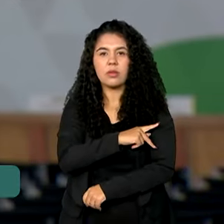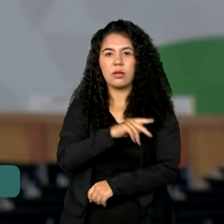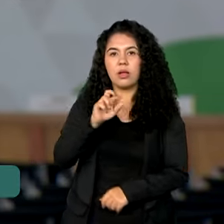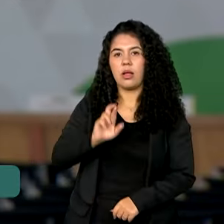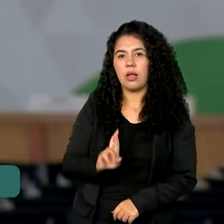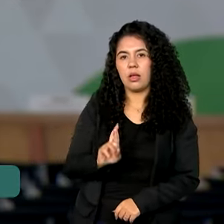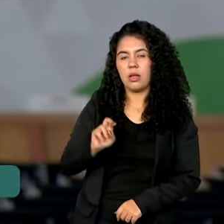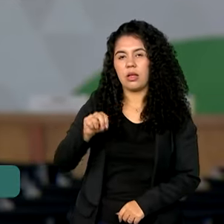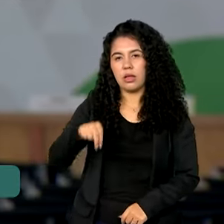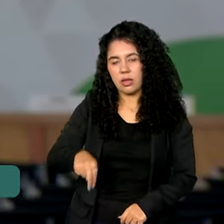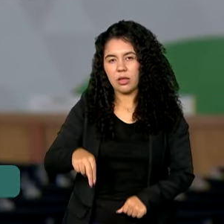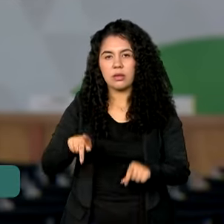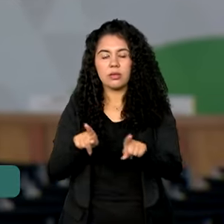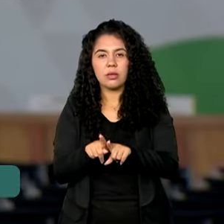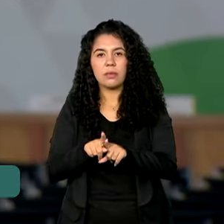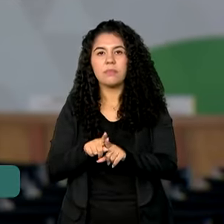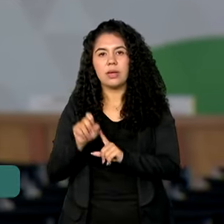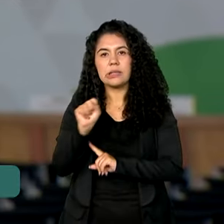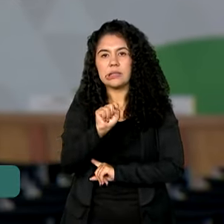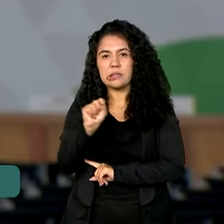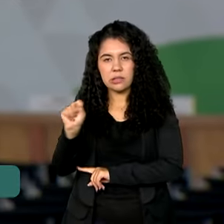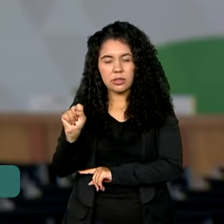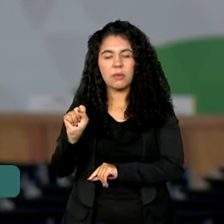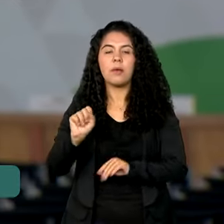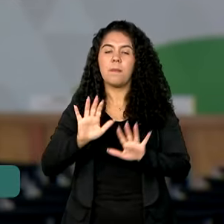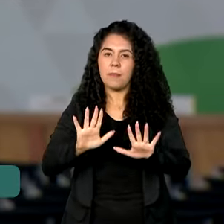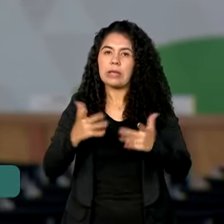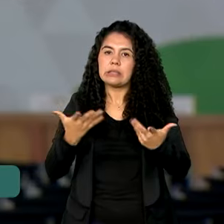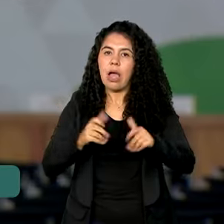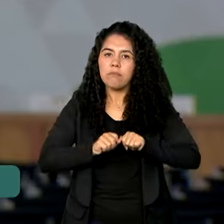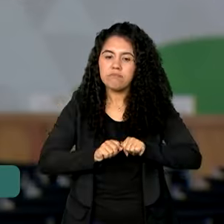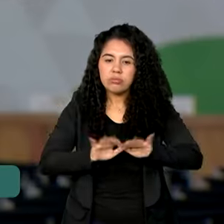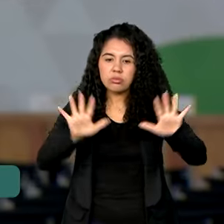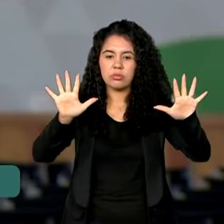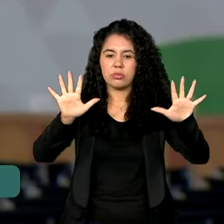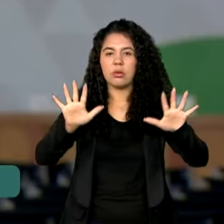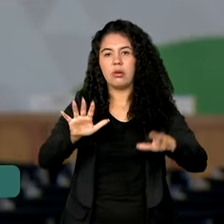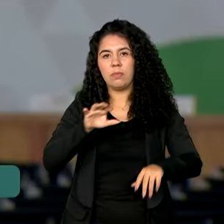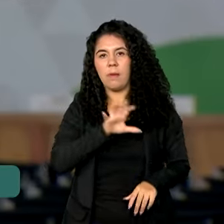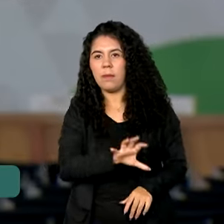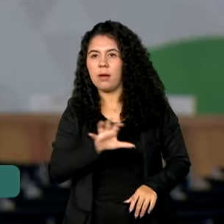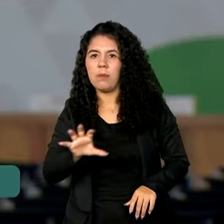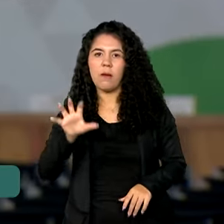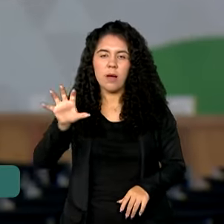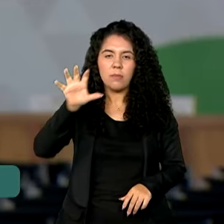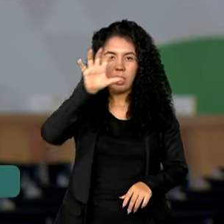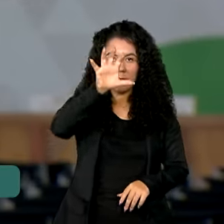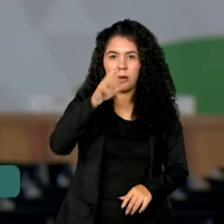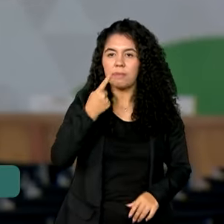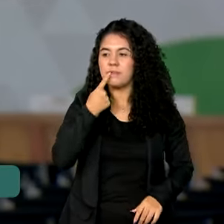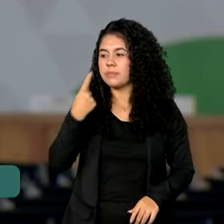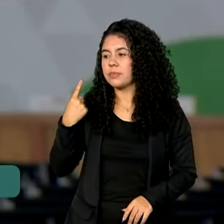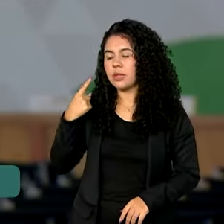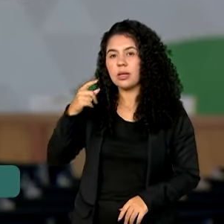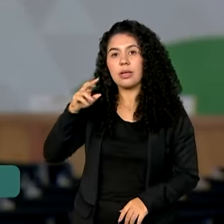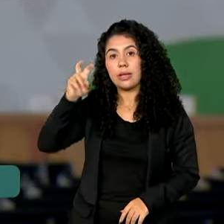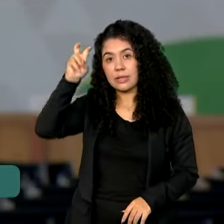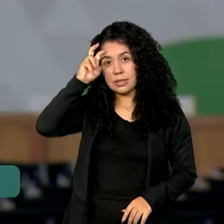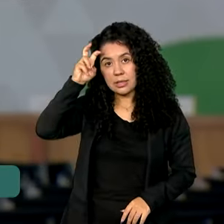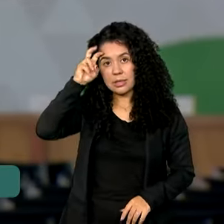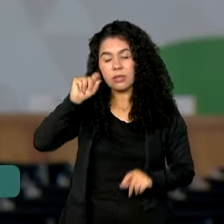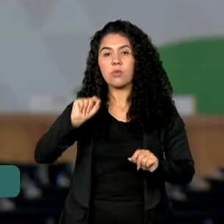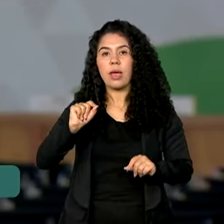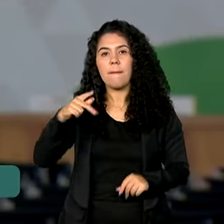Norte e Sergipe. E o governo quer expandir o programa para outras regiões. Nesta quinta-feira será feita a adesão da